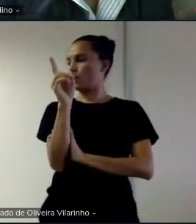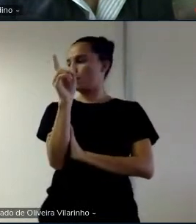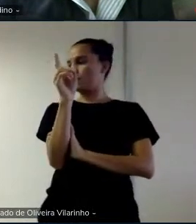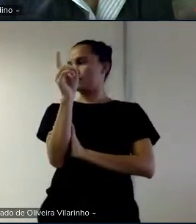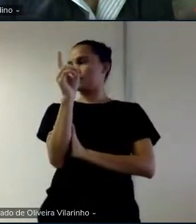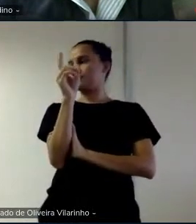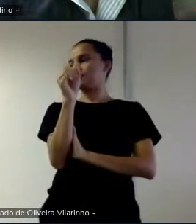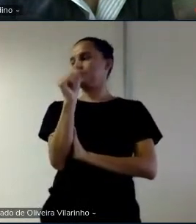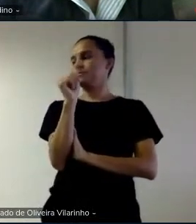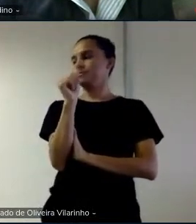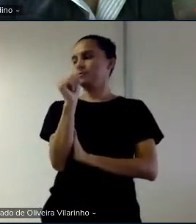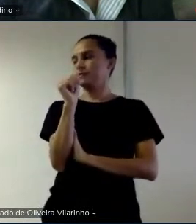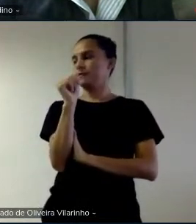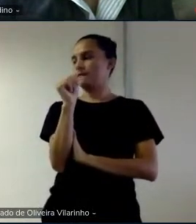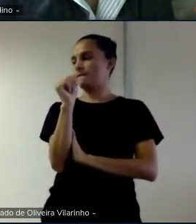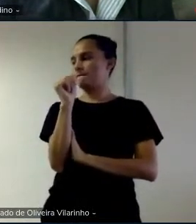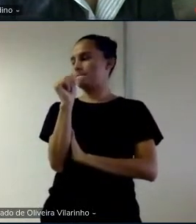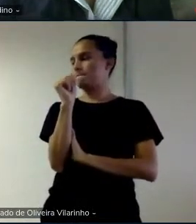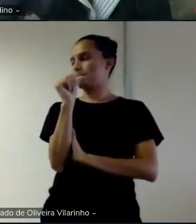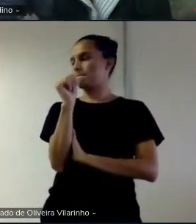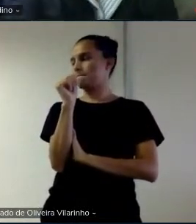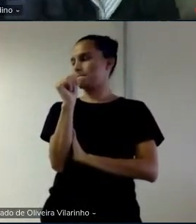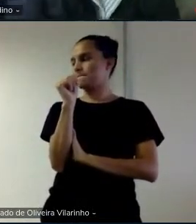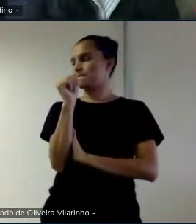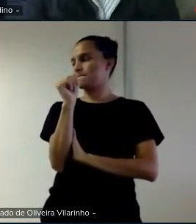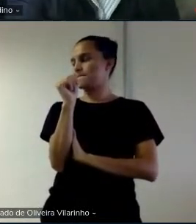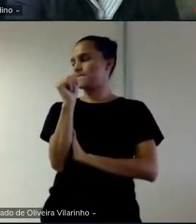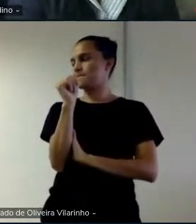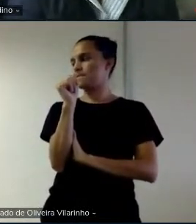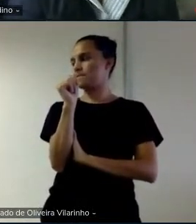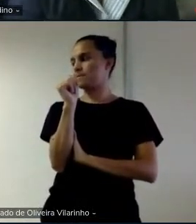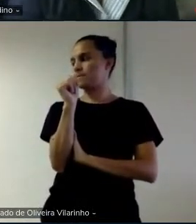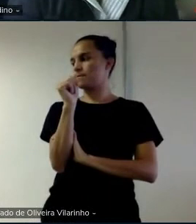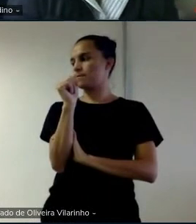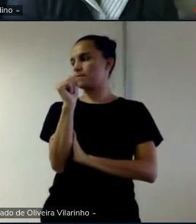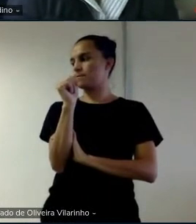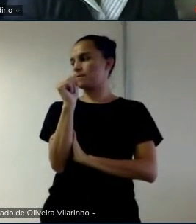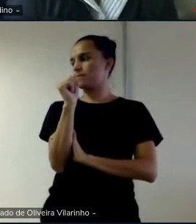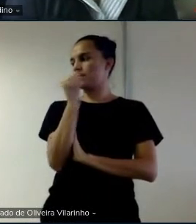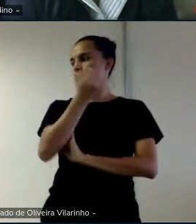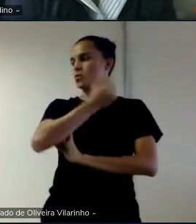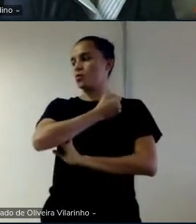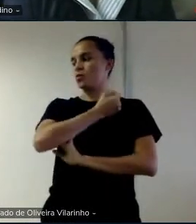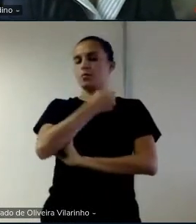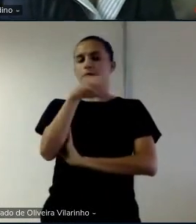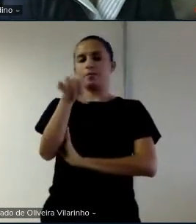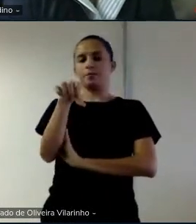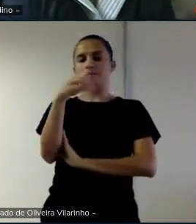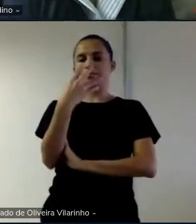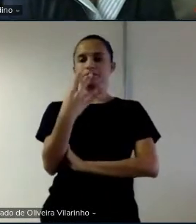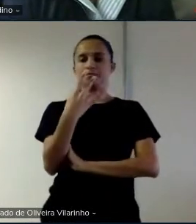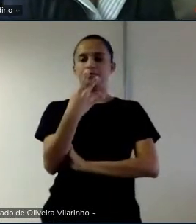apresentando essa informação tá essa é uma sugestão no slide 94